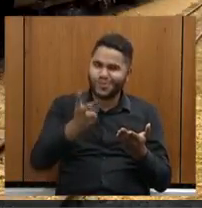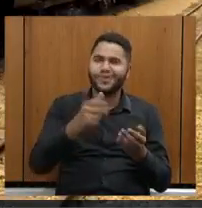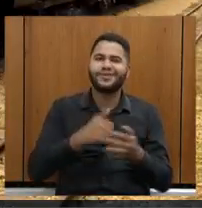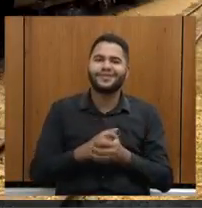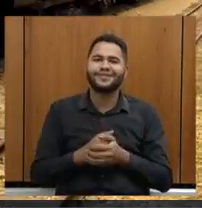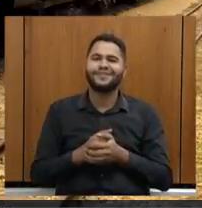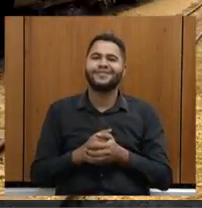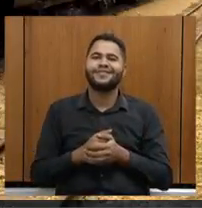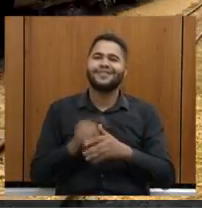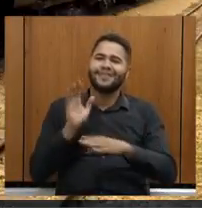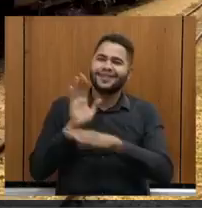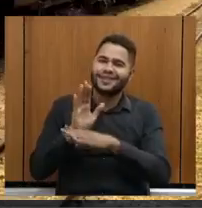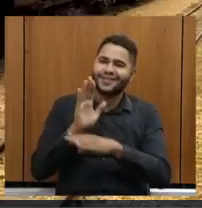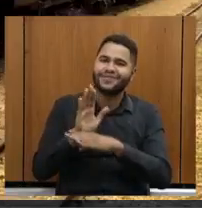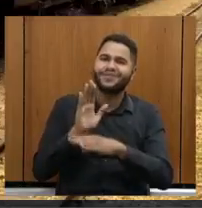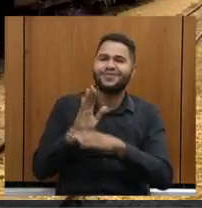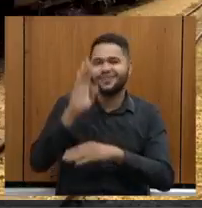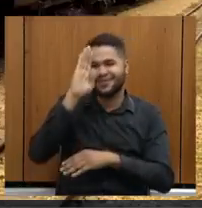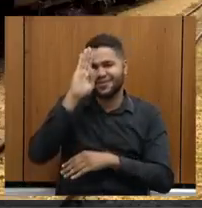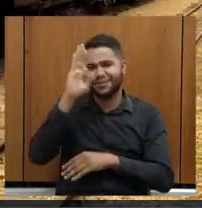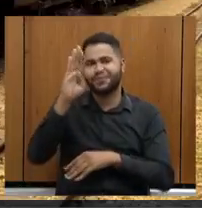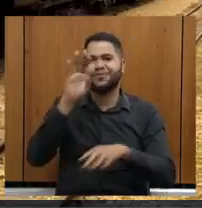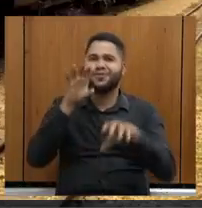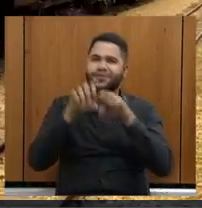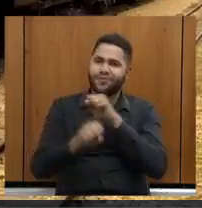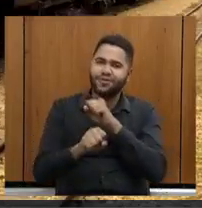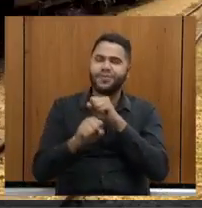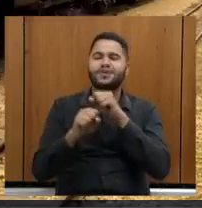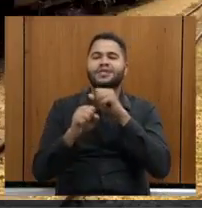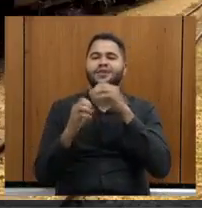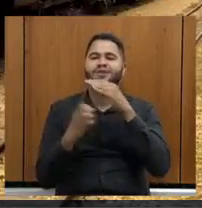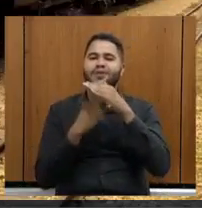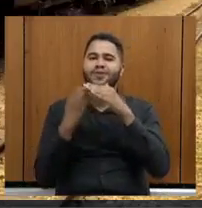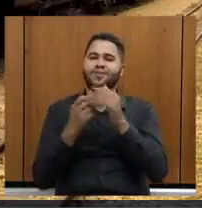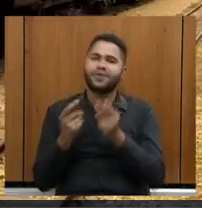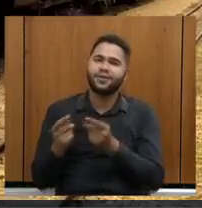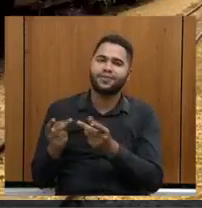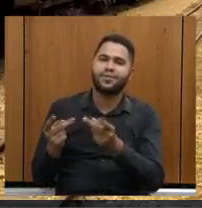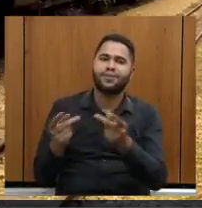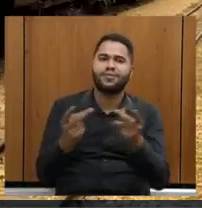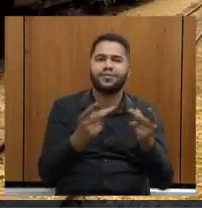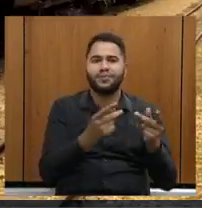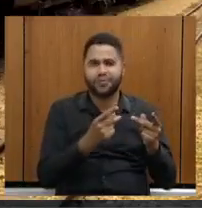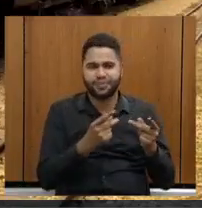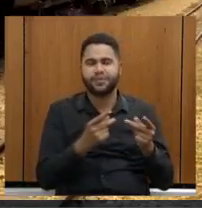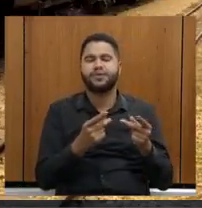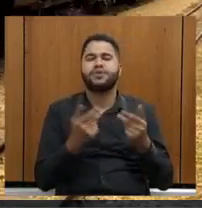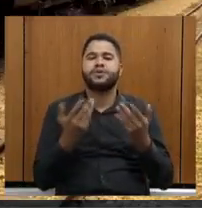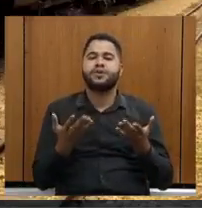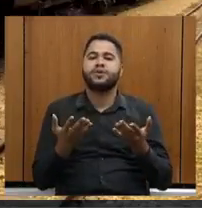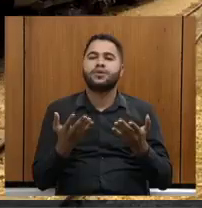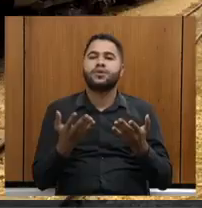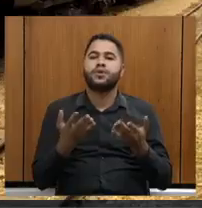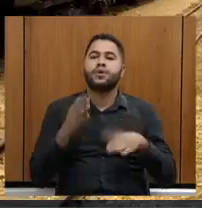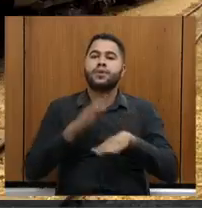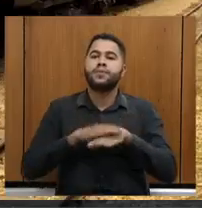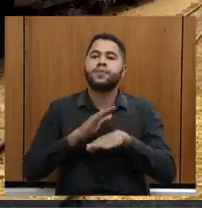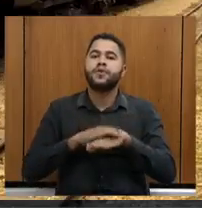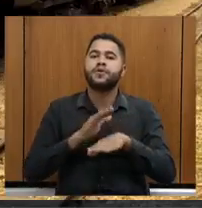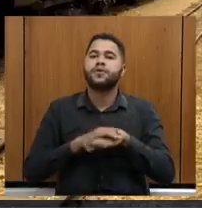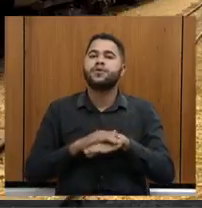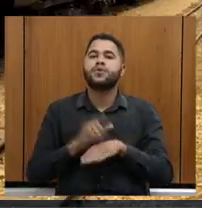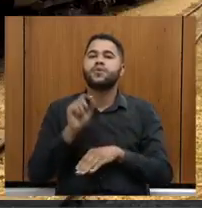ajudando e, sobretudo, na formação as empresas a comercializarem os seus produtos. Os portais são